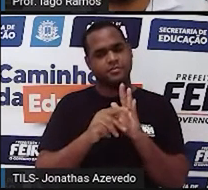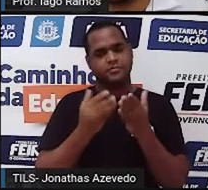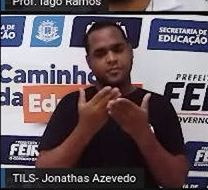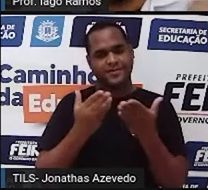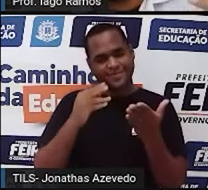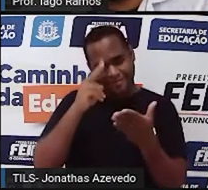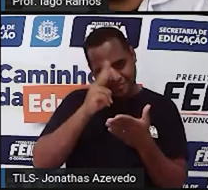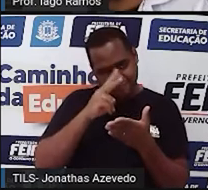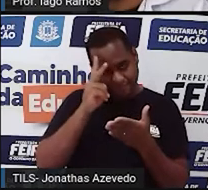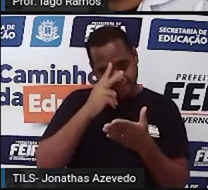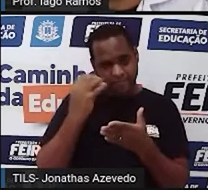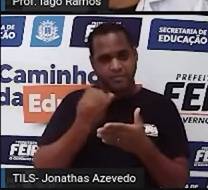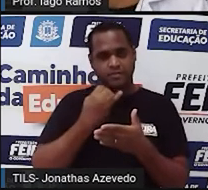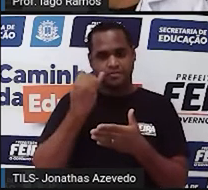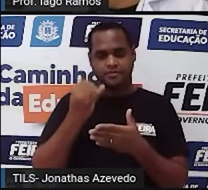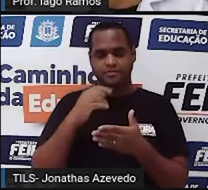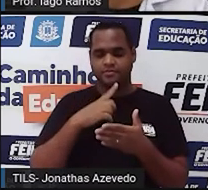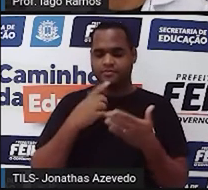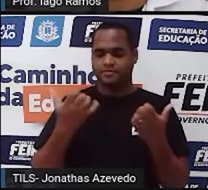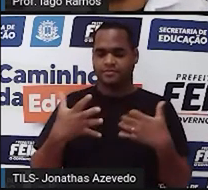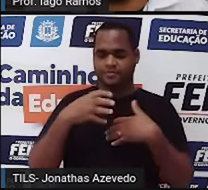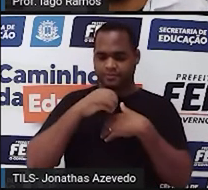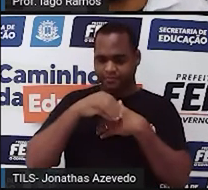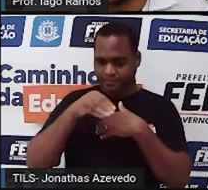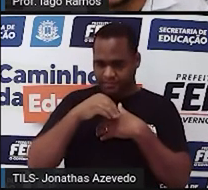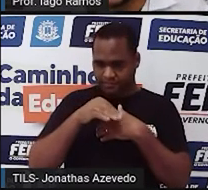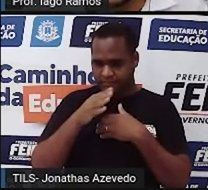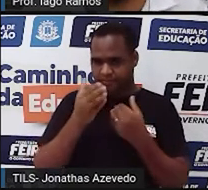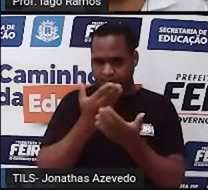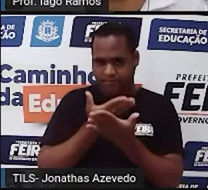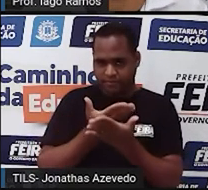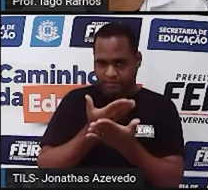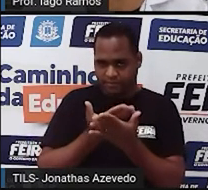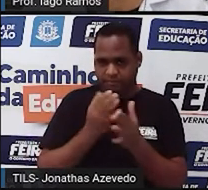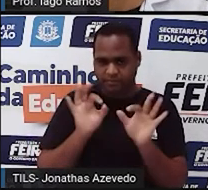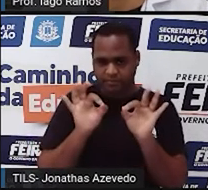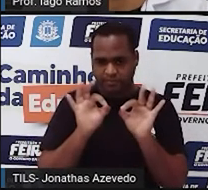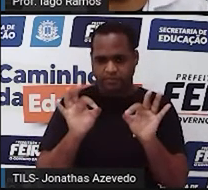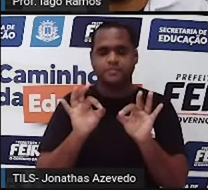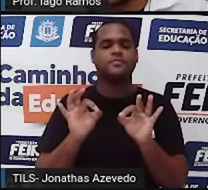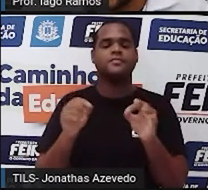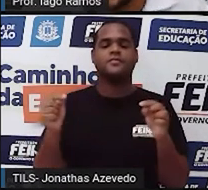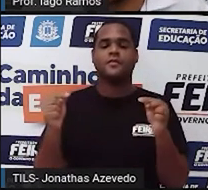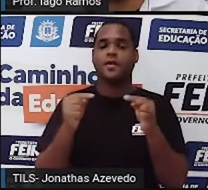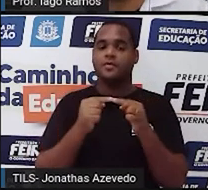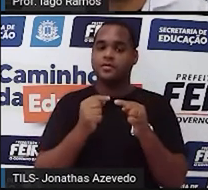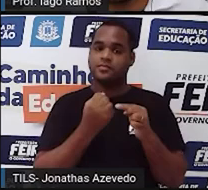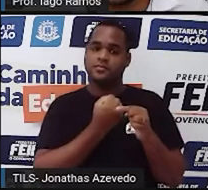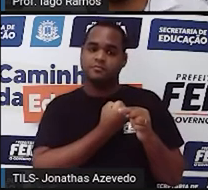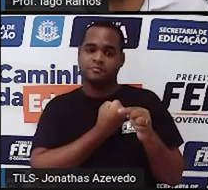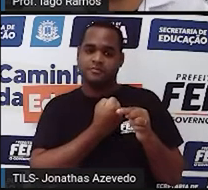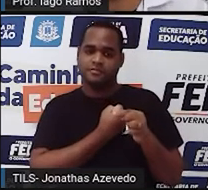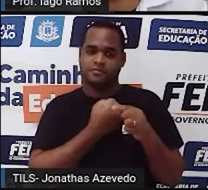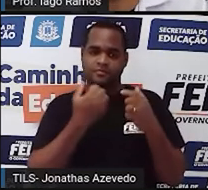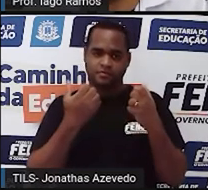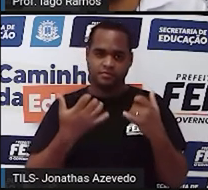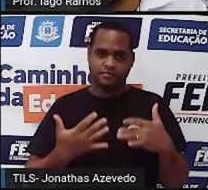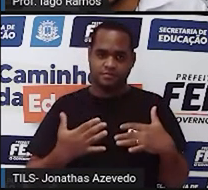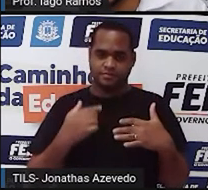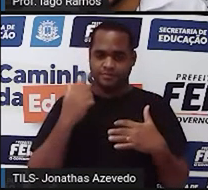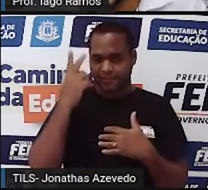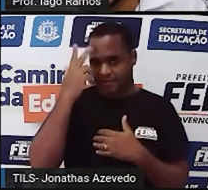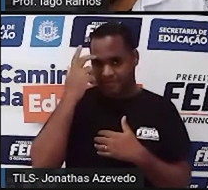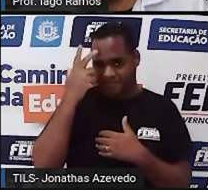vai lembrar, ou que eu tô trazendo aqui pra você, caso você ainda não tenha estudado isso, são para os números que a gente chama de números